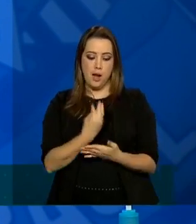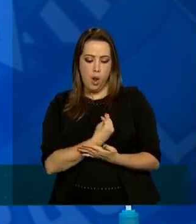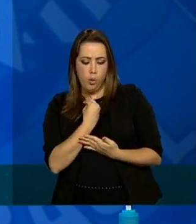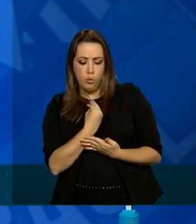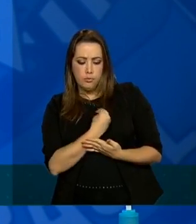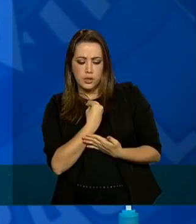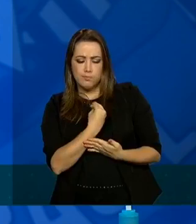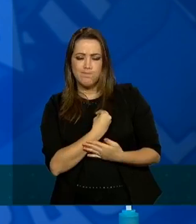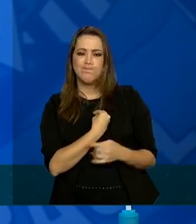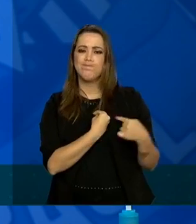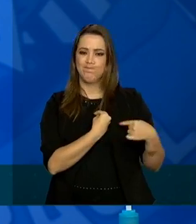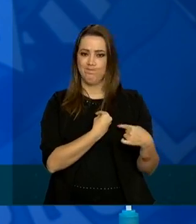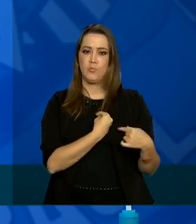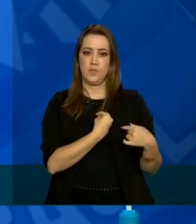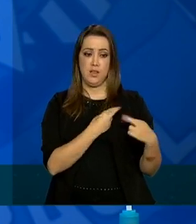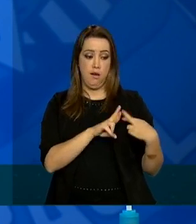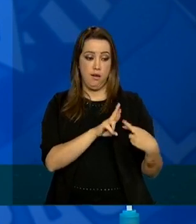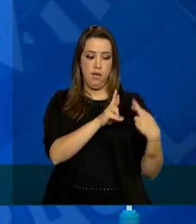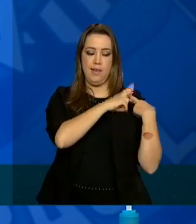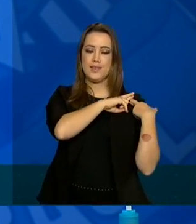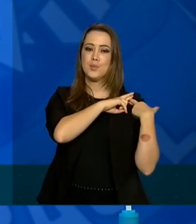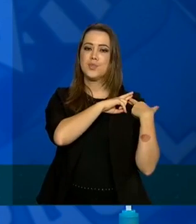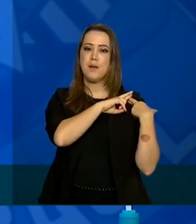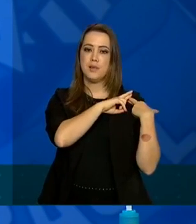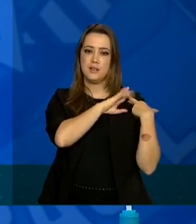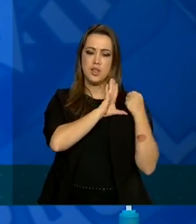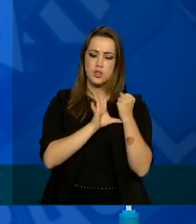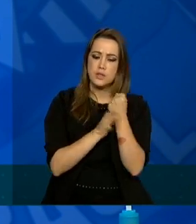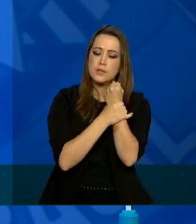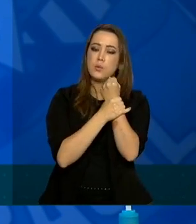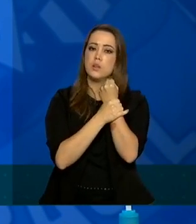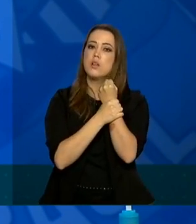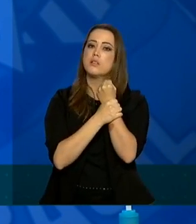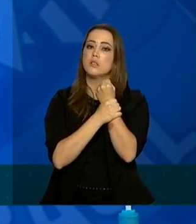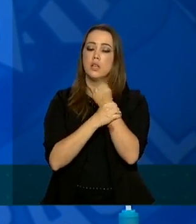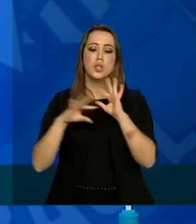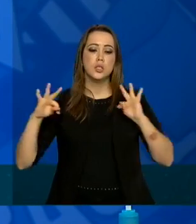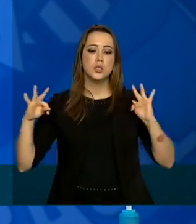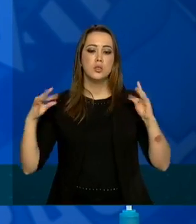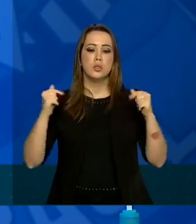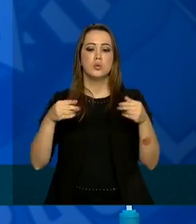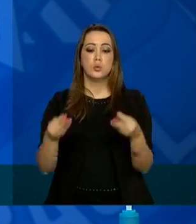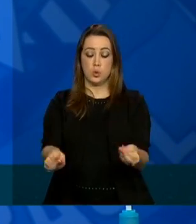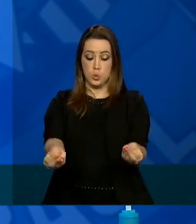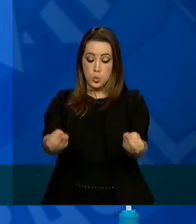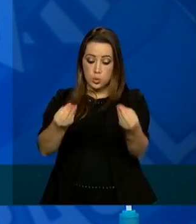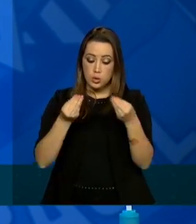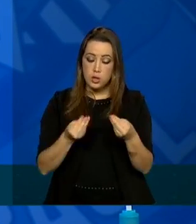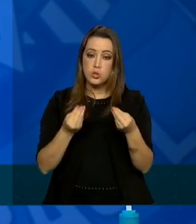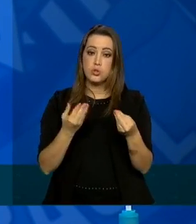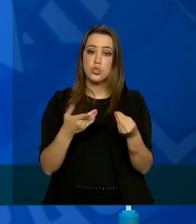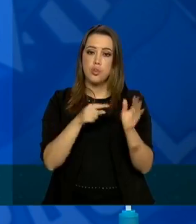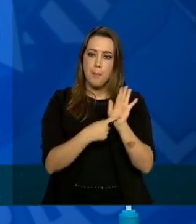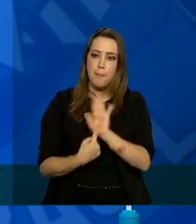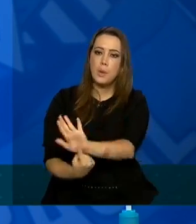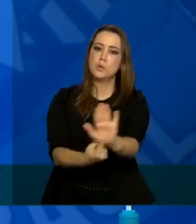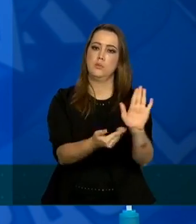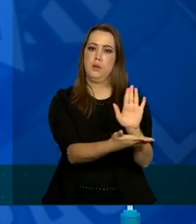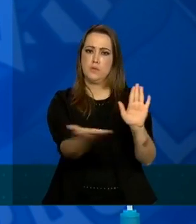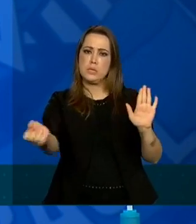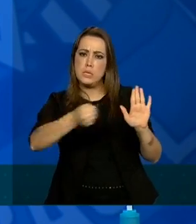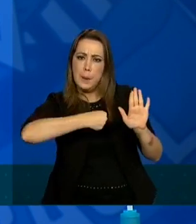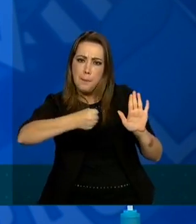responsabilidade com segurança então tudo que é trazido aqui para as coletivas